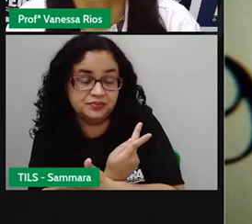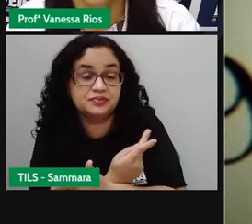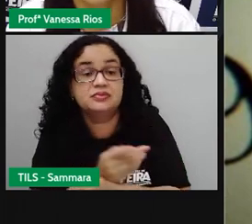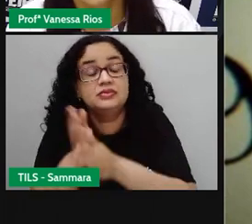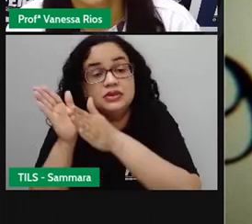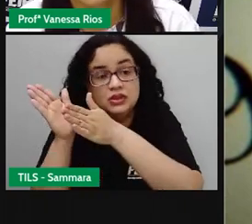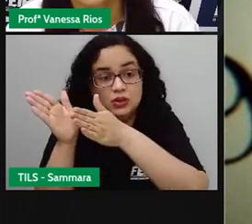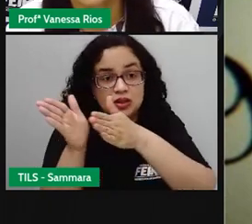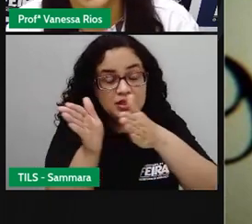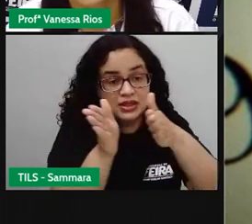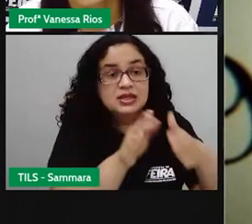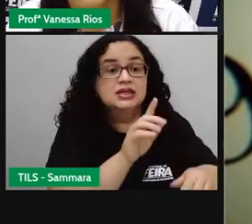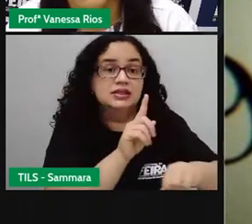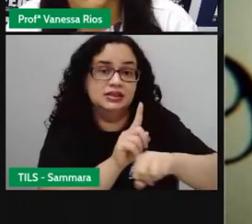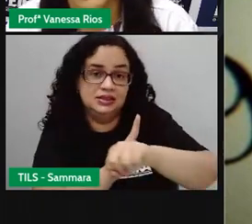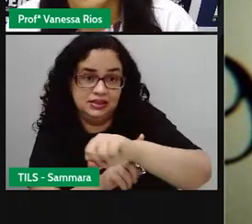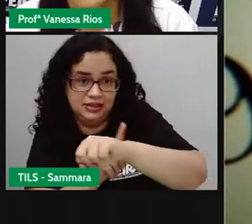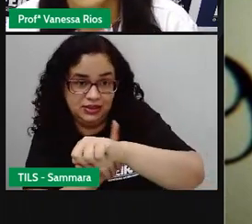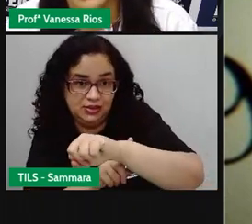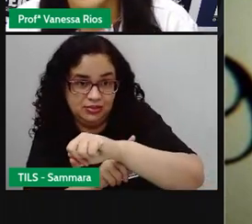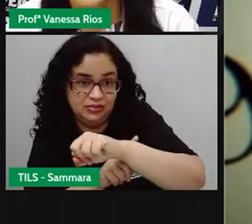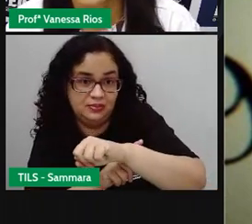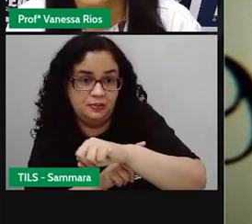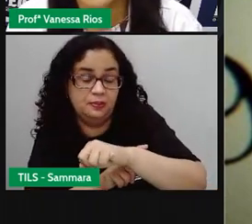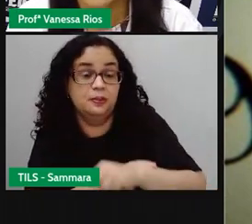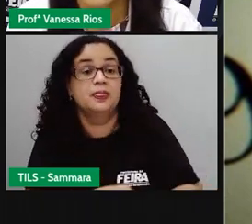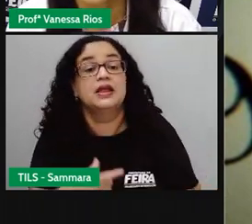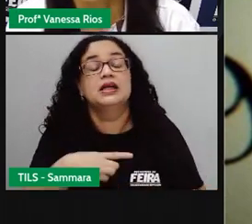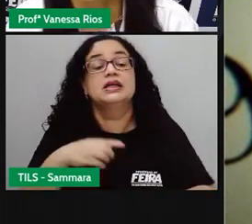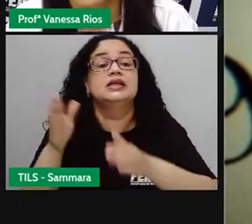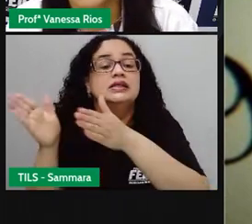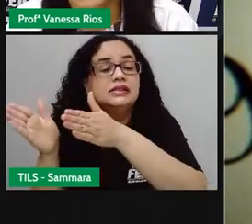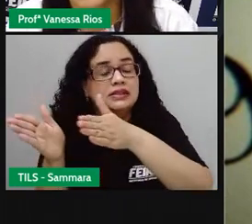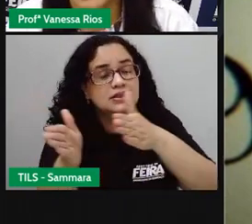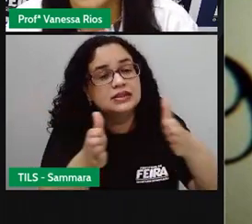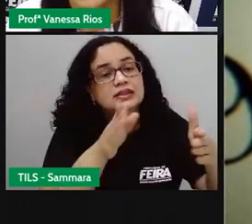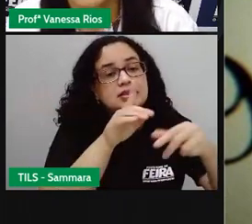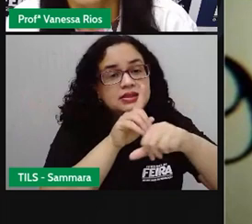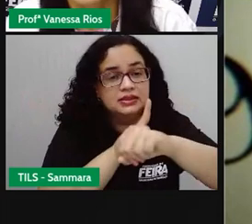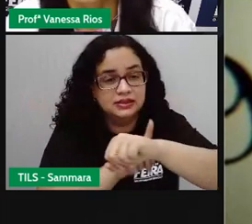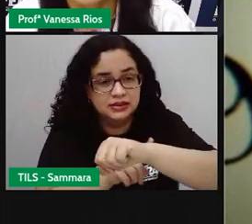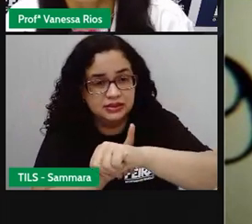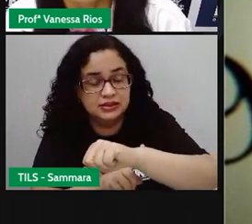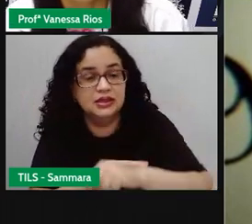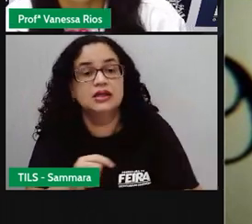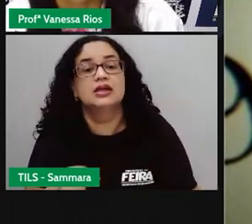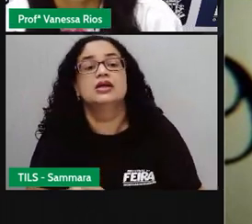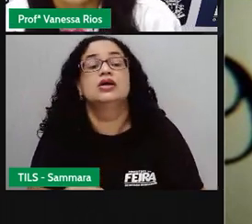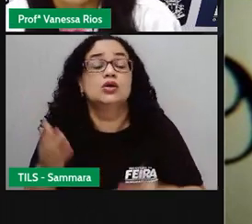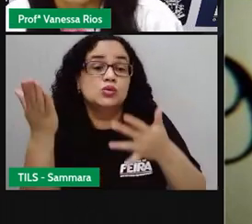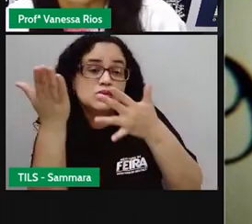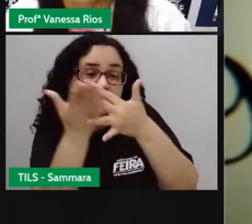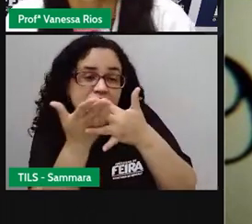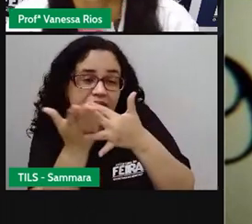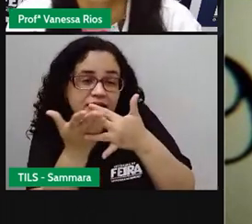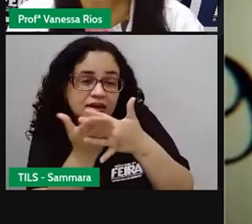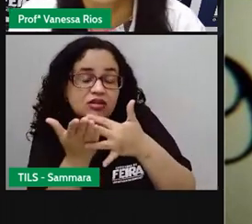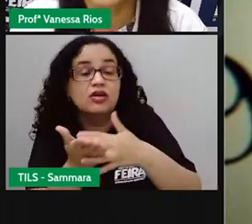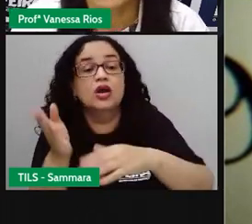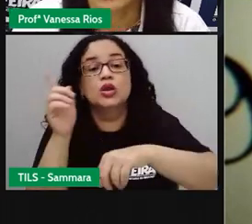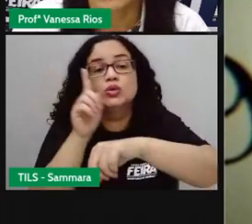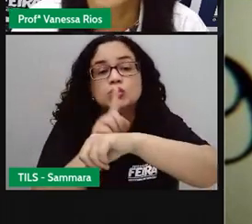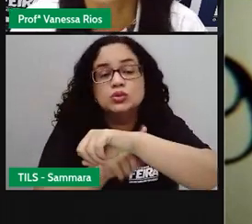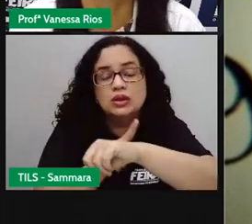desse tempo sendo passado. E aí, nesse decorrer de tempo, não é? Os intervalos de tempo que podem